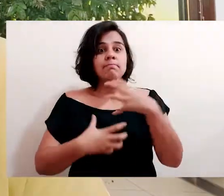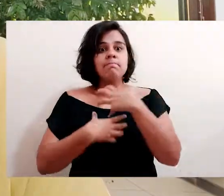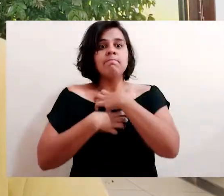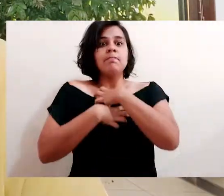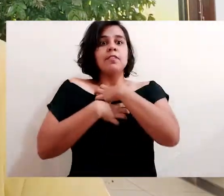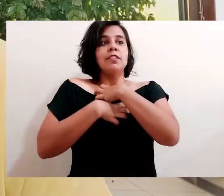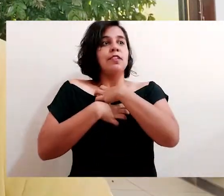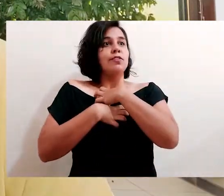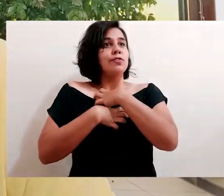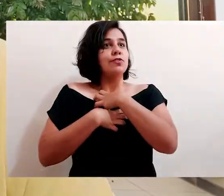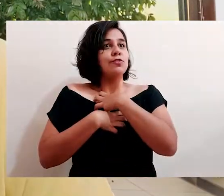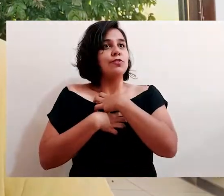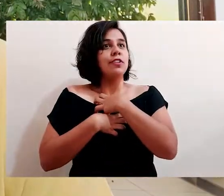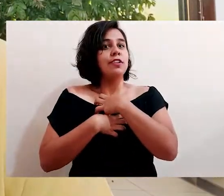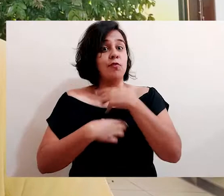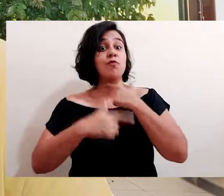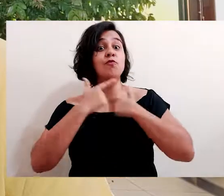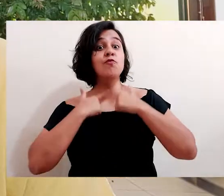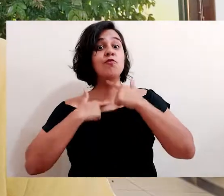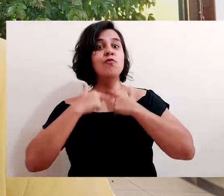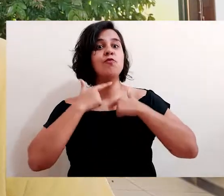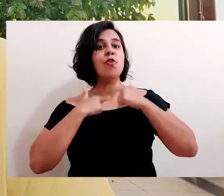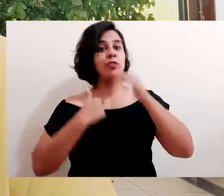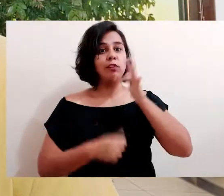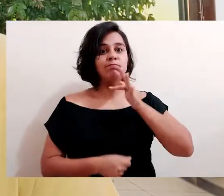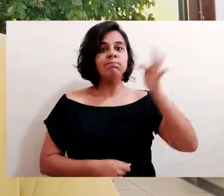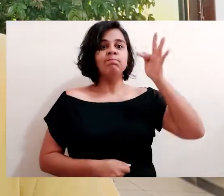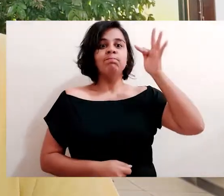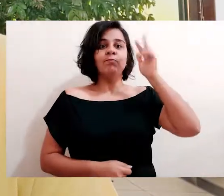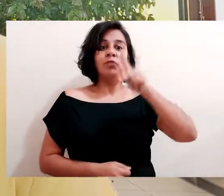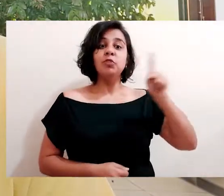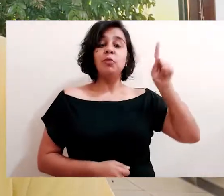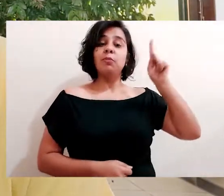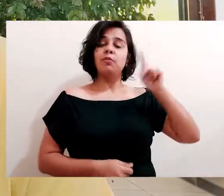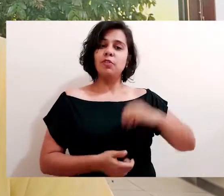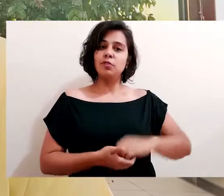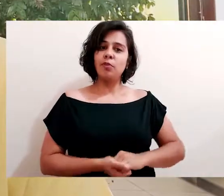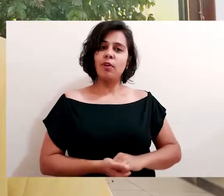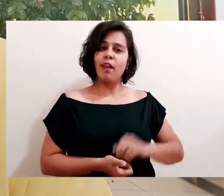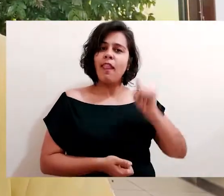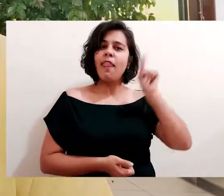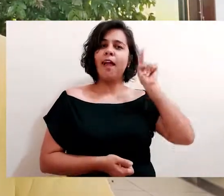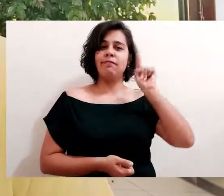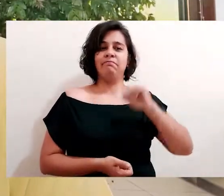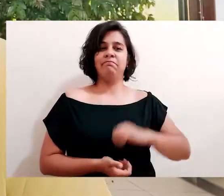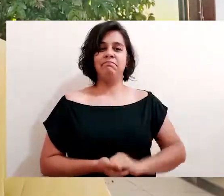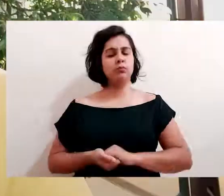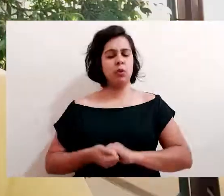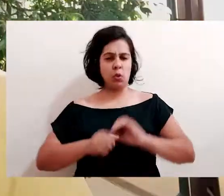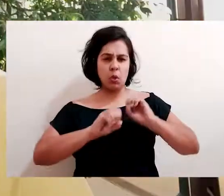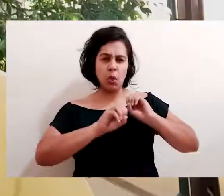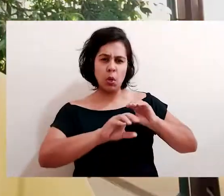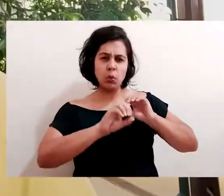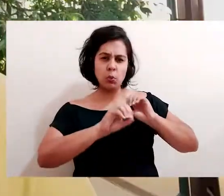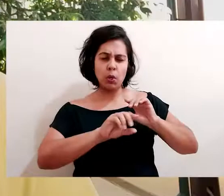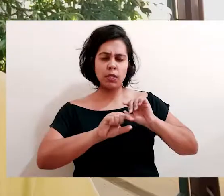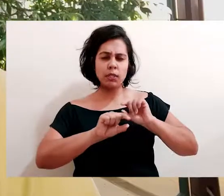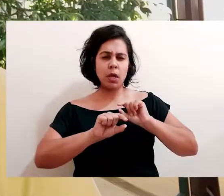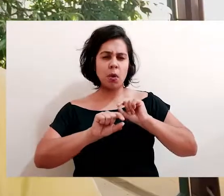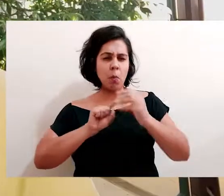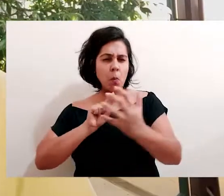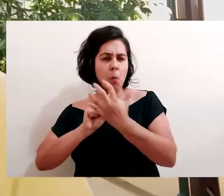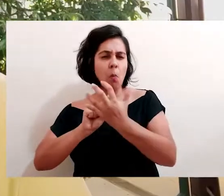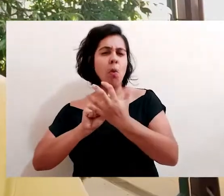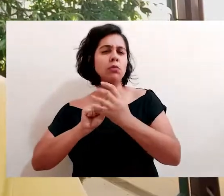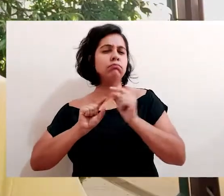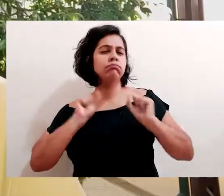alumbramento da ideia do ser professor, da ideia da docência. O que mais me motiva